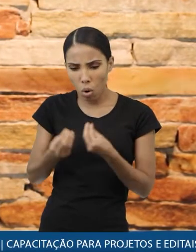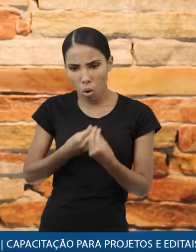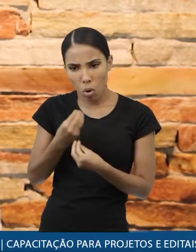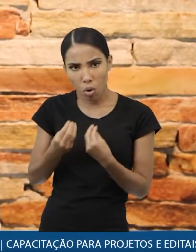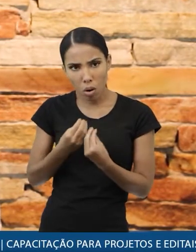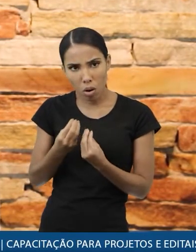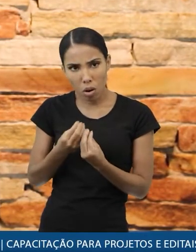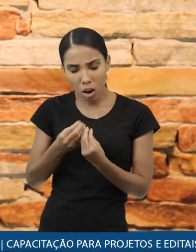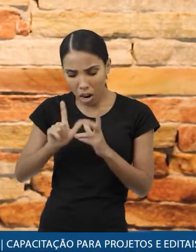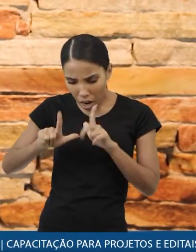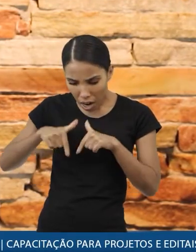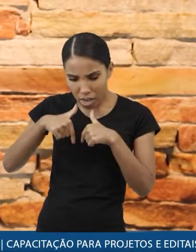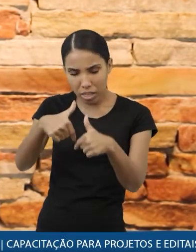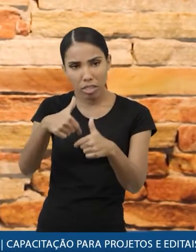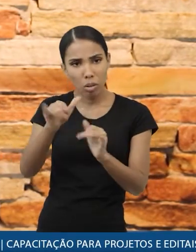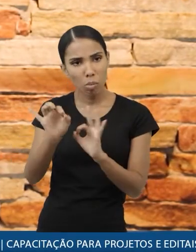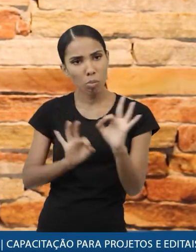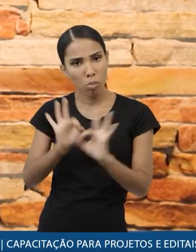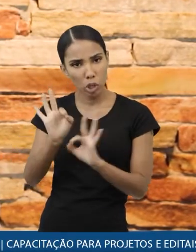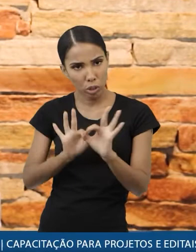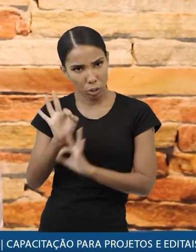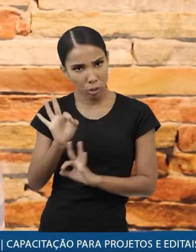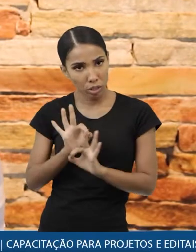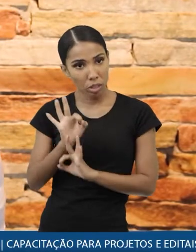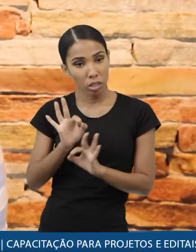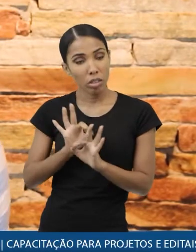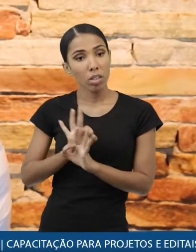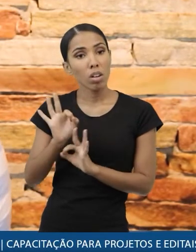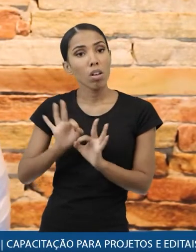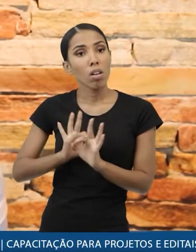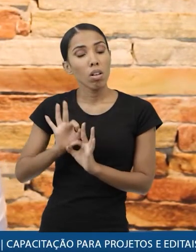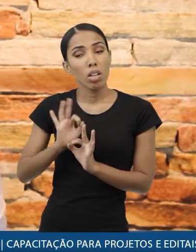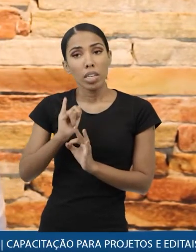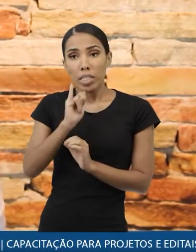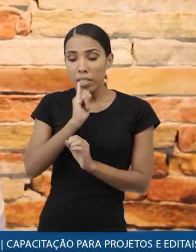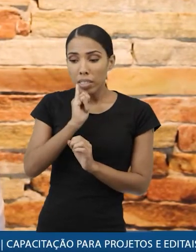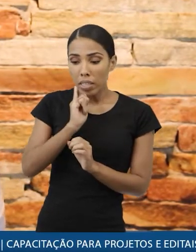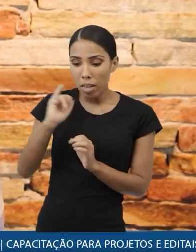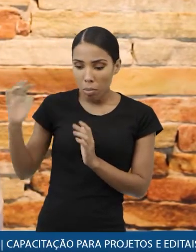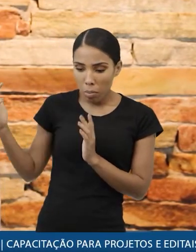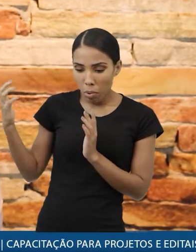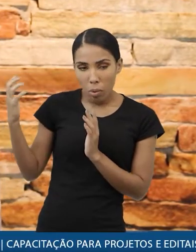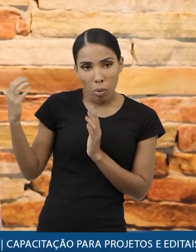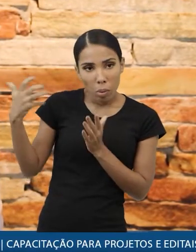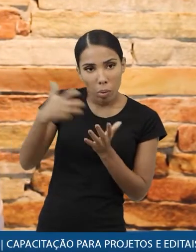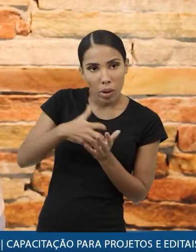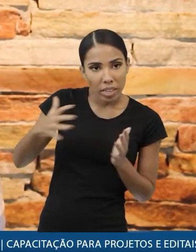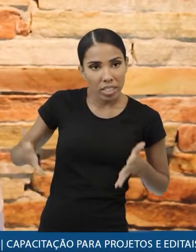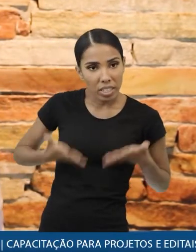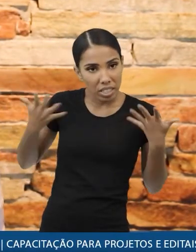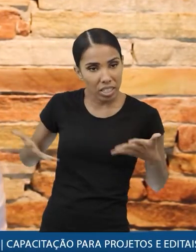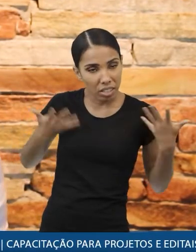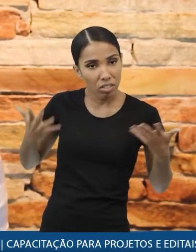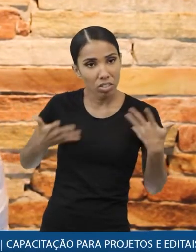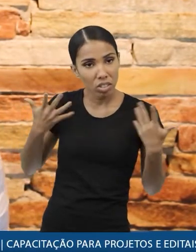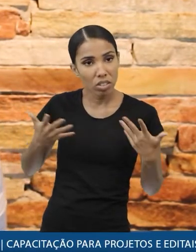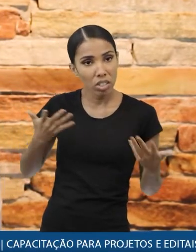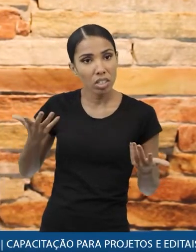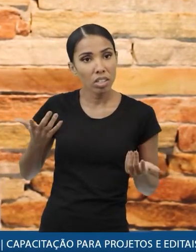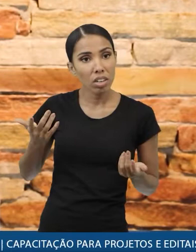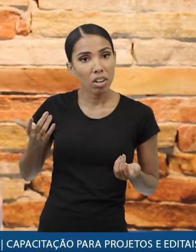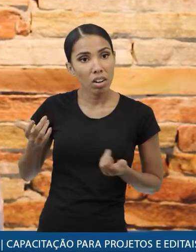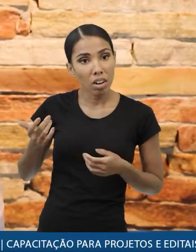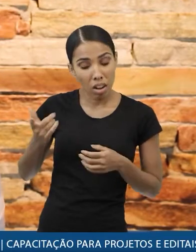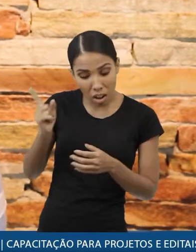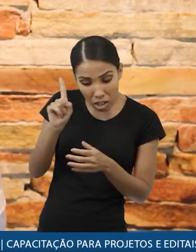que é da ação do projeto em si então você prestar contas para o seu patrocinador ou incentivador de que a